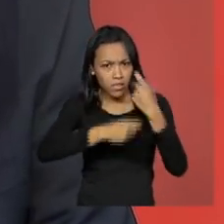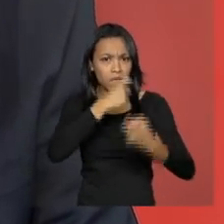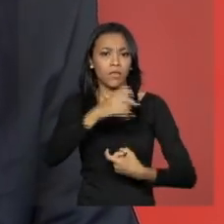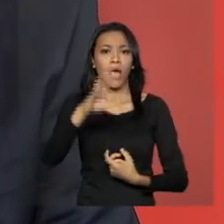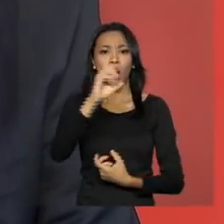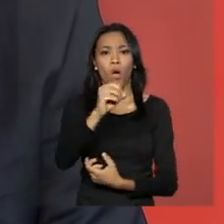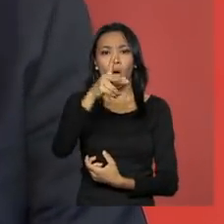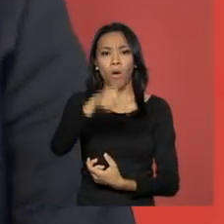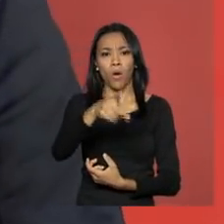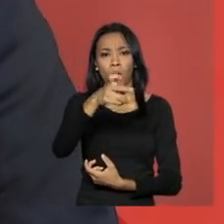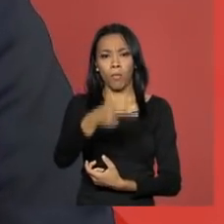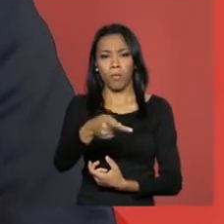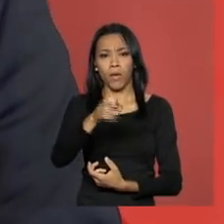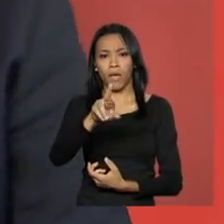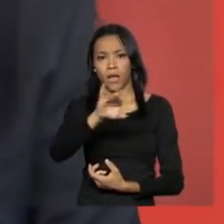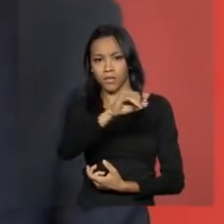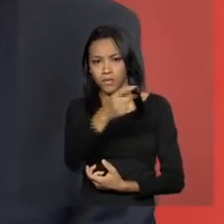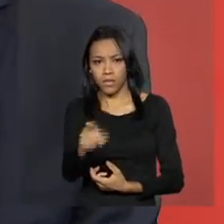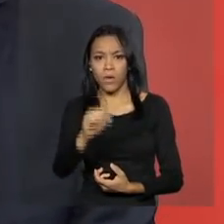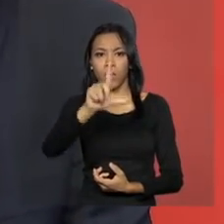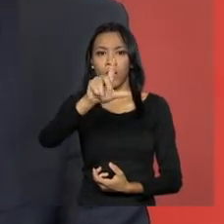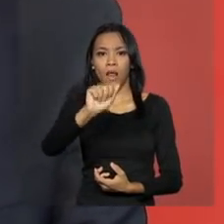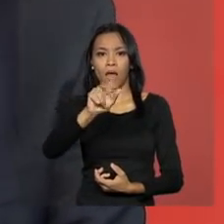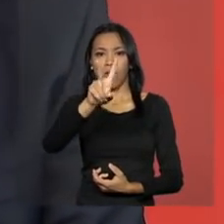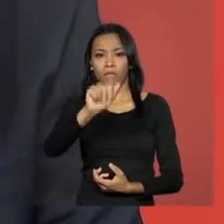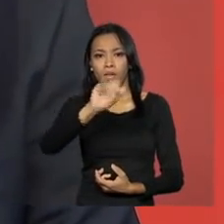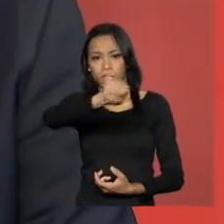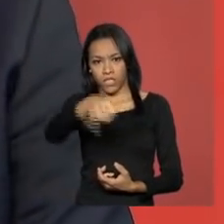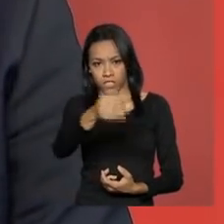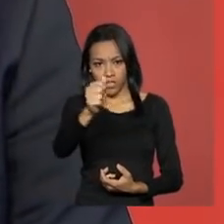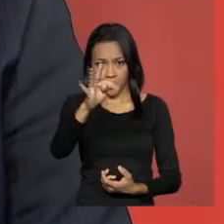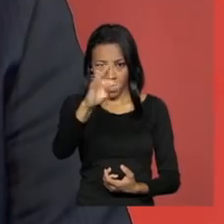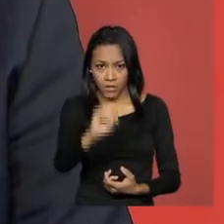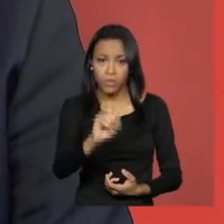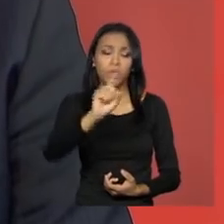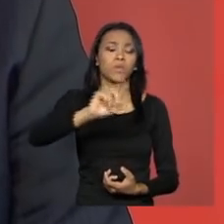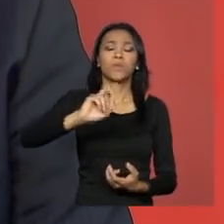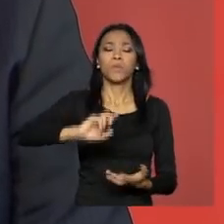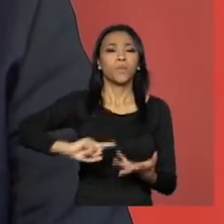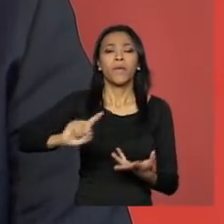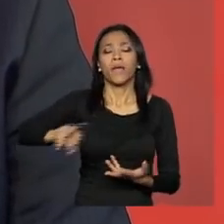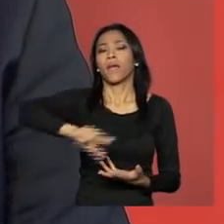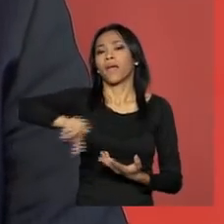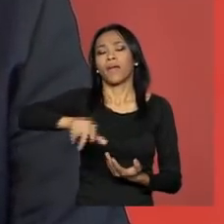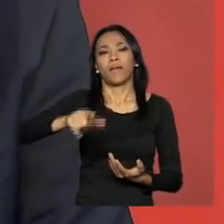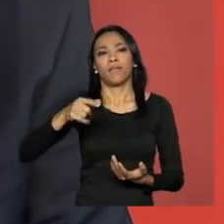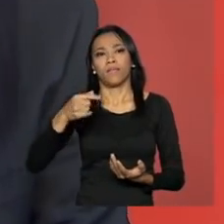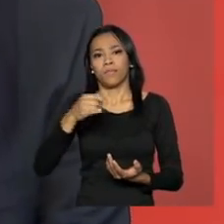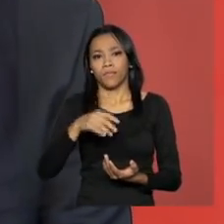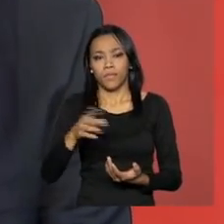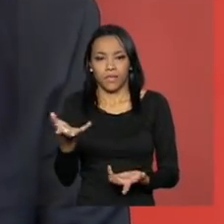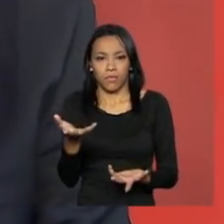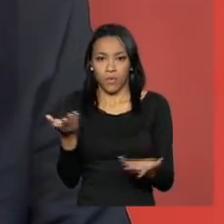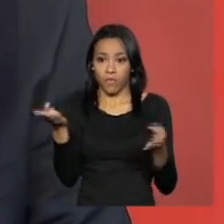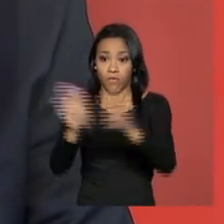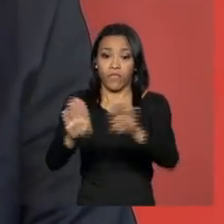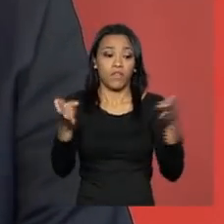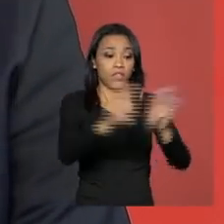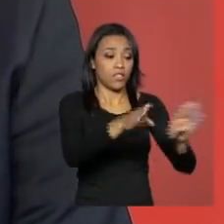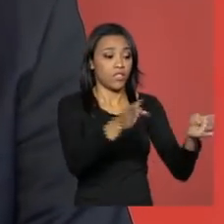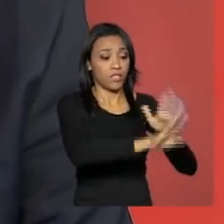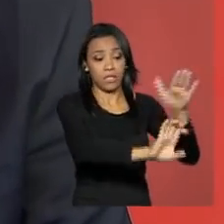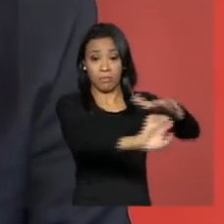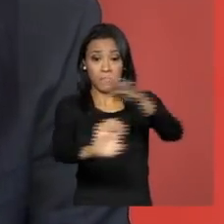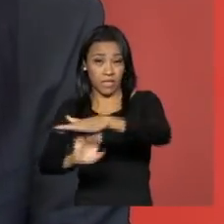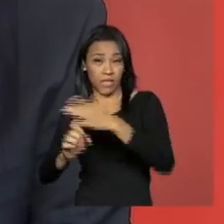vamos dizer, com perda de empregos, com o fechamento das empresas da construção civil. É muito